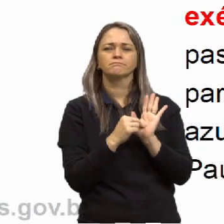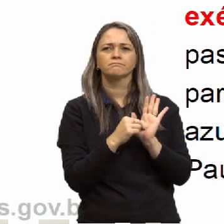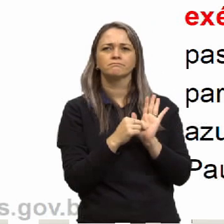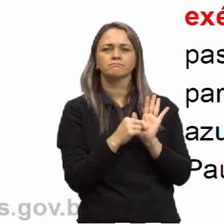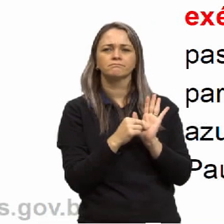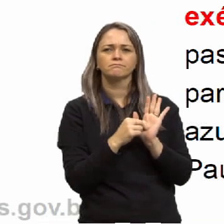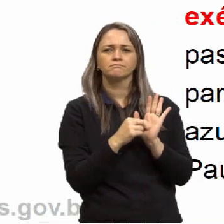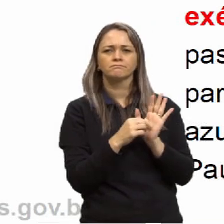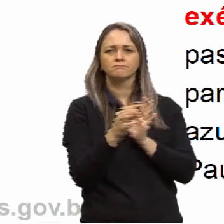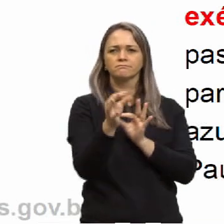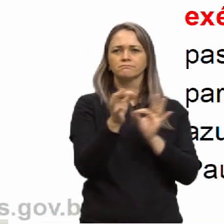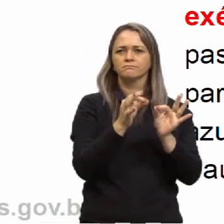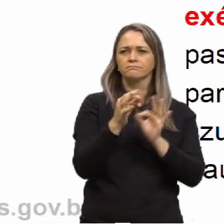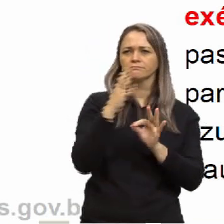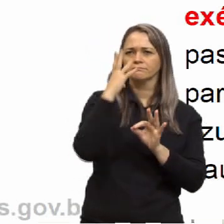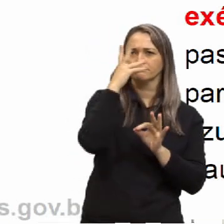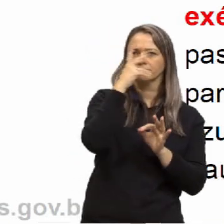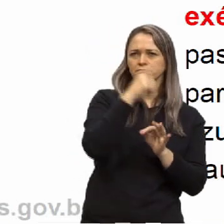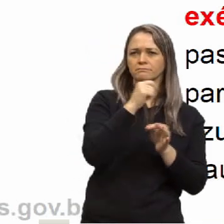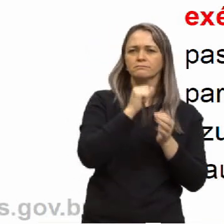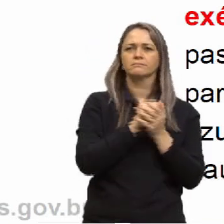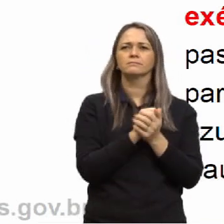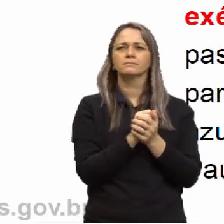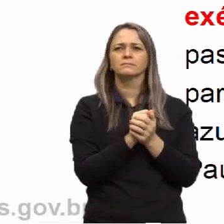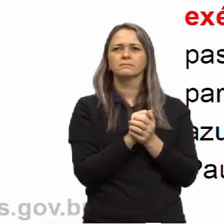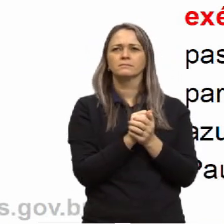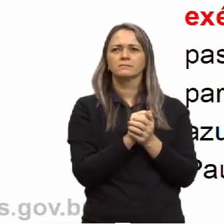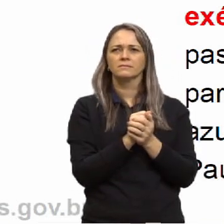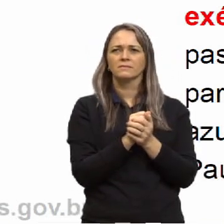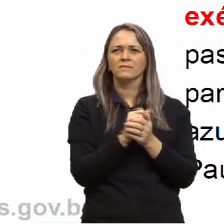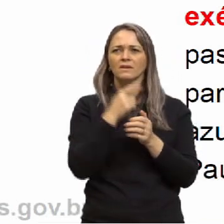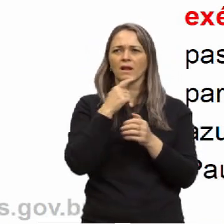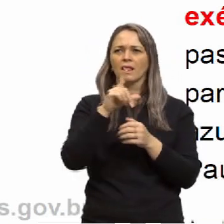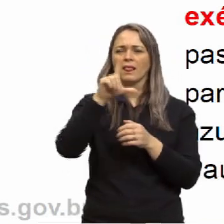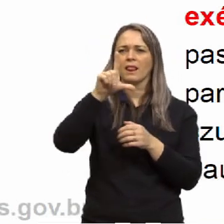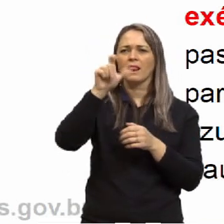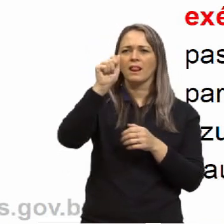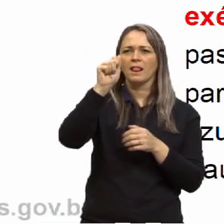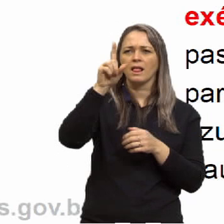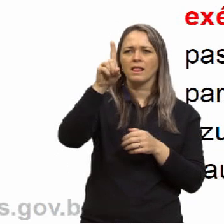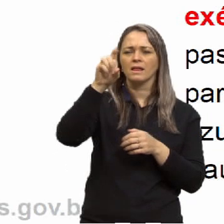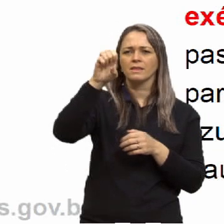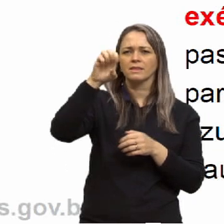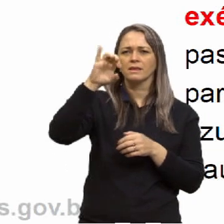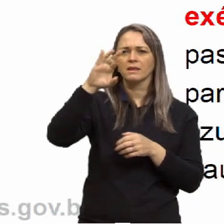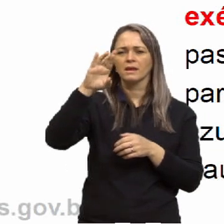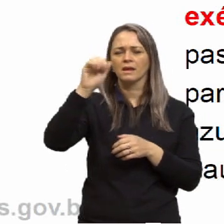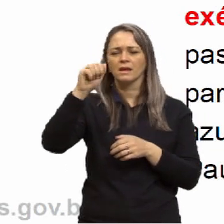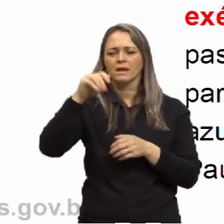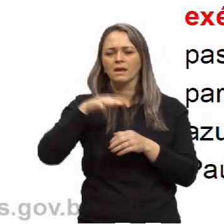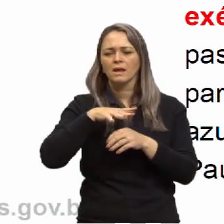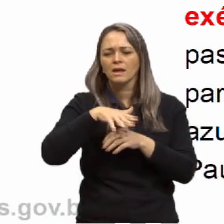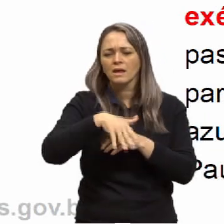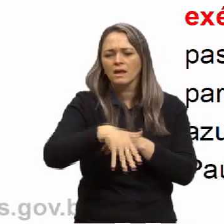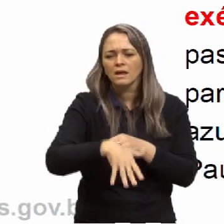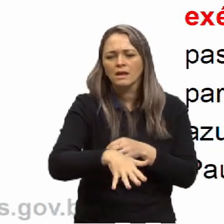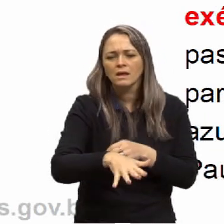construção ali ele está falando da ladeira a ladeira de paralelepípedos